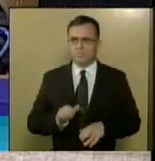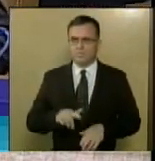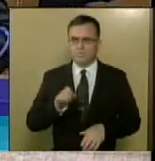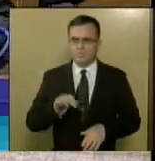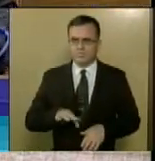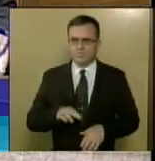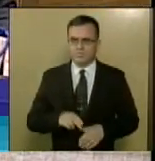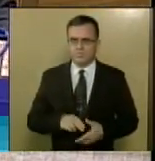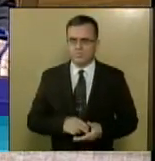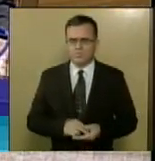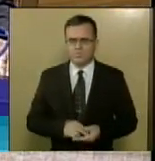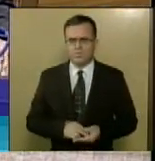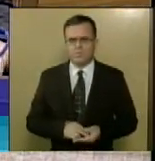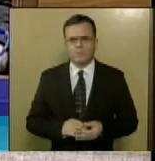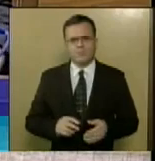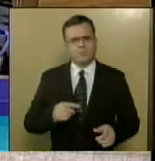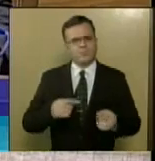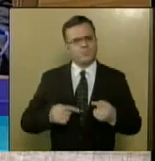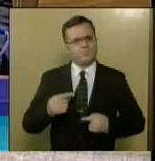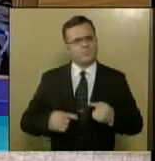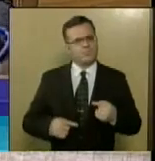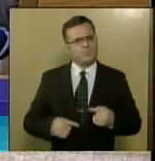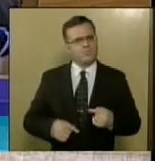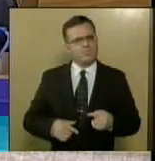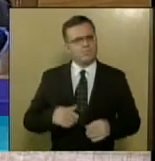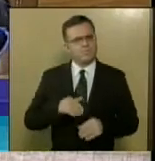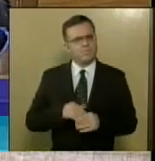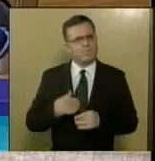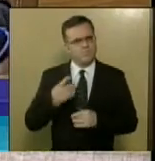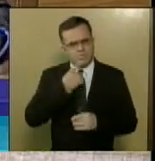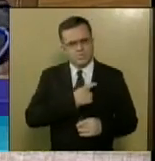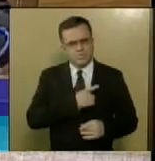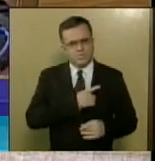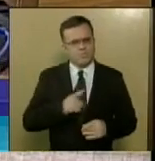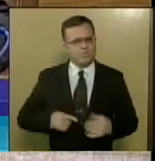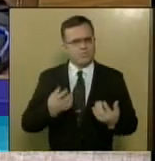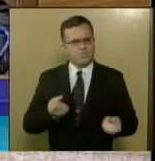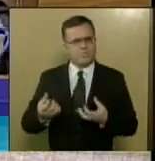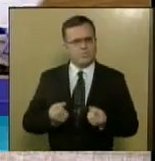Filho. Em discussão, em votação, os deputados que apontam aprovados.